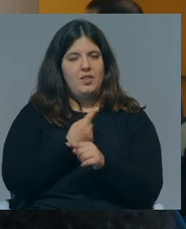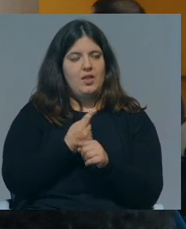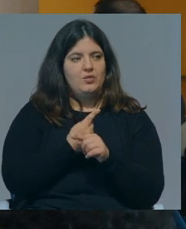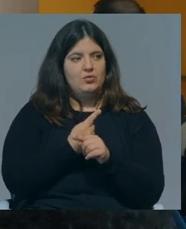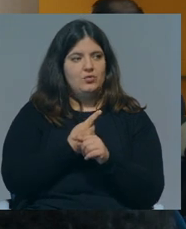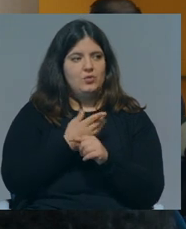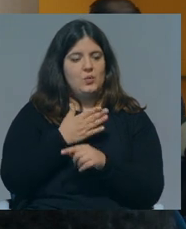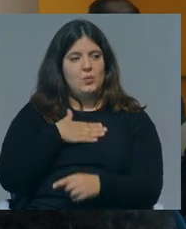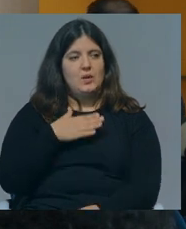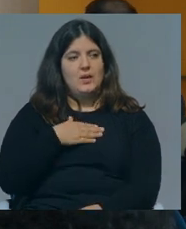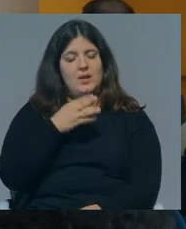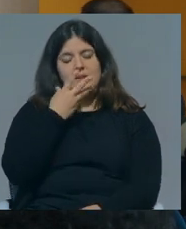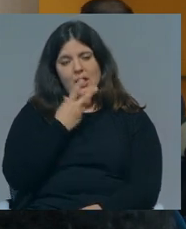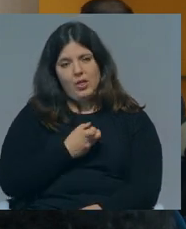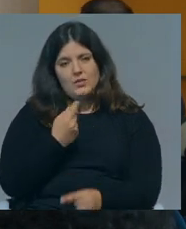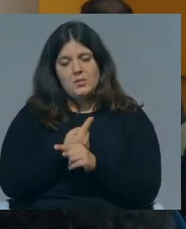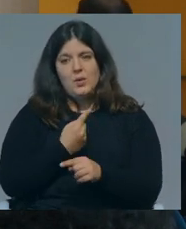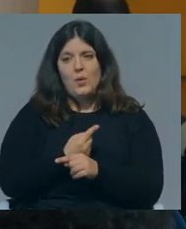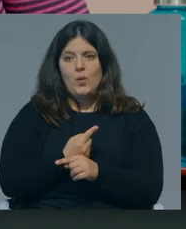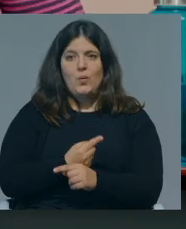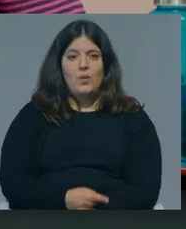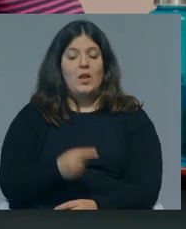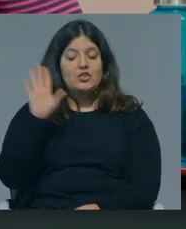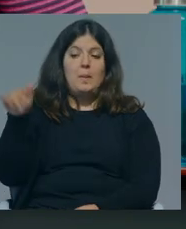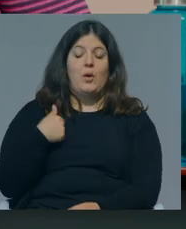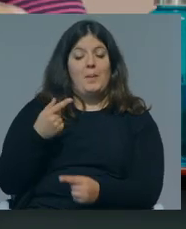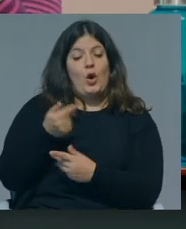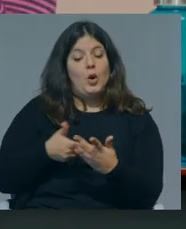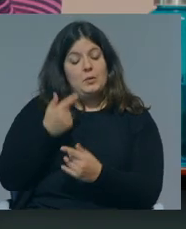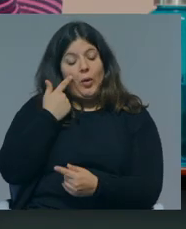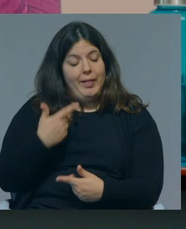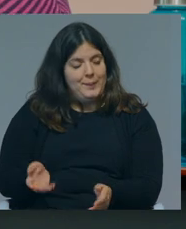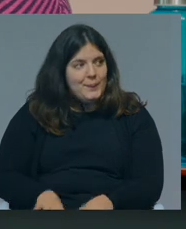desiludir-vos demasiado com esta minha coisa, mas chamaram-me economista, olha, é assim a vida.